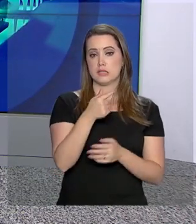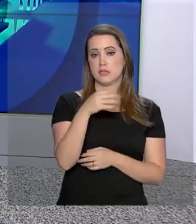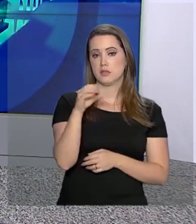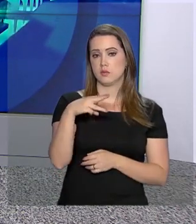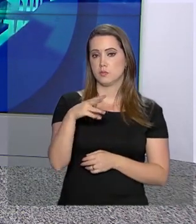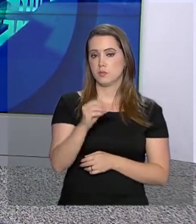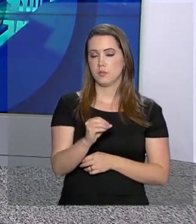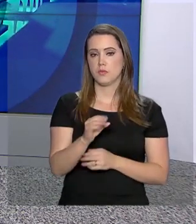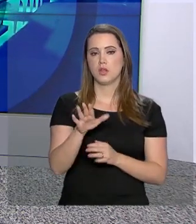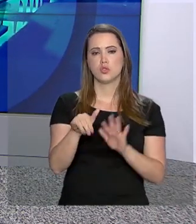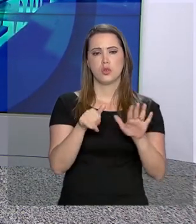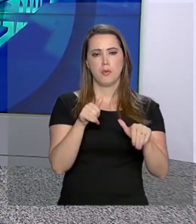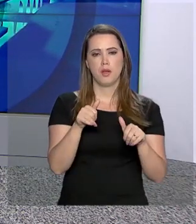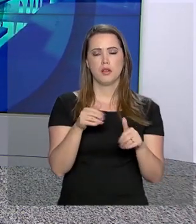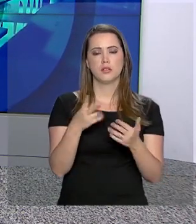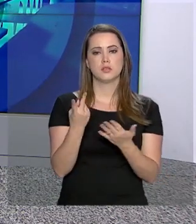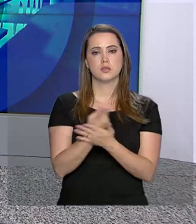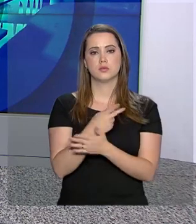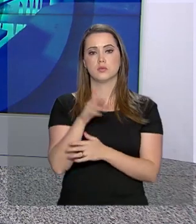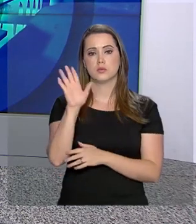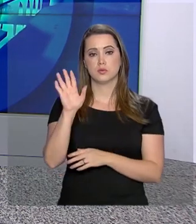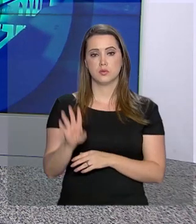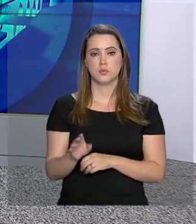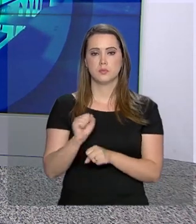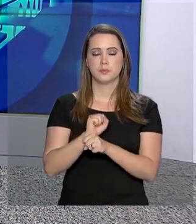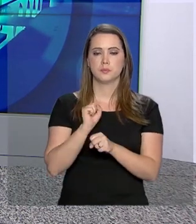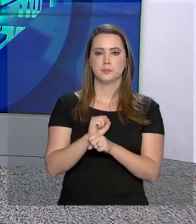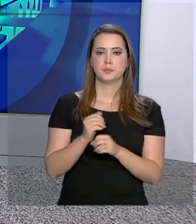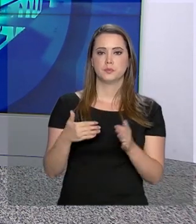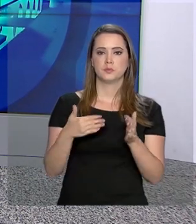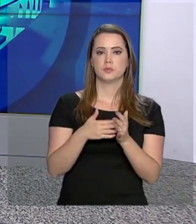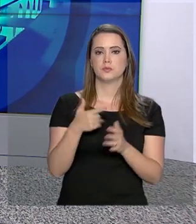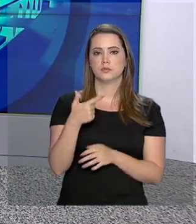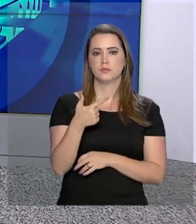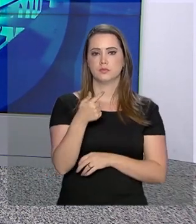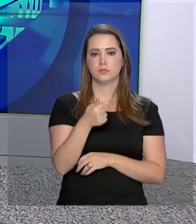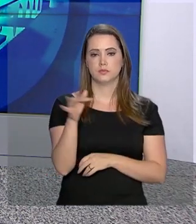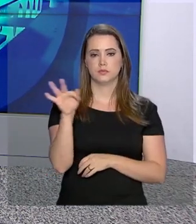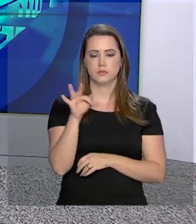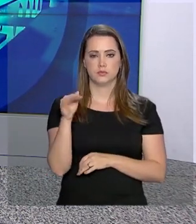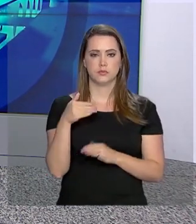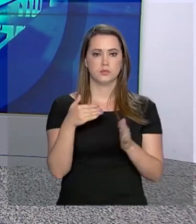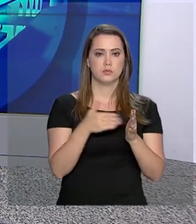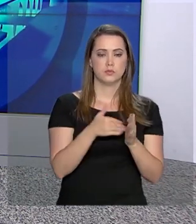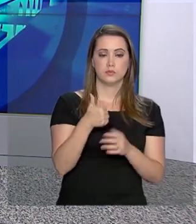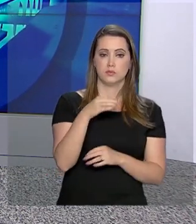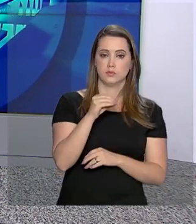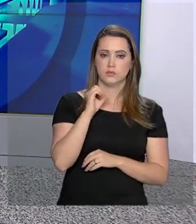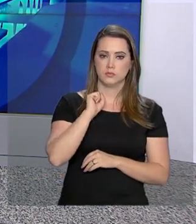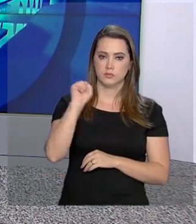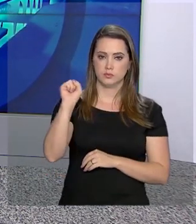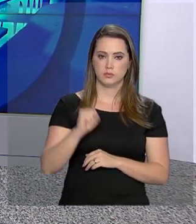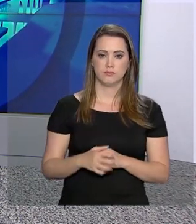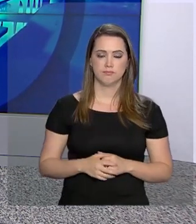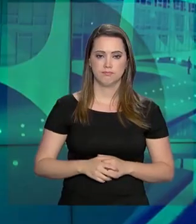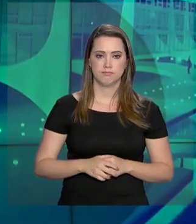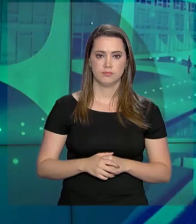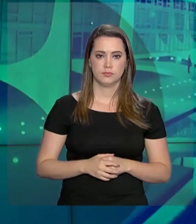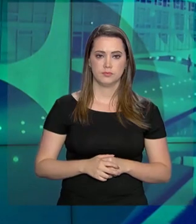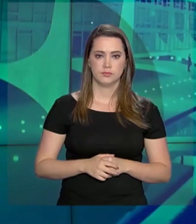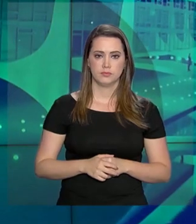7 de março. A convocação dos candidatos da lista de espera será de 27 de fevereiro a 10 de abril.